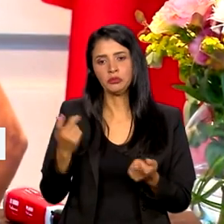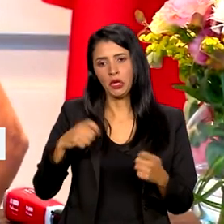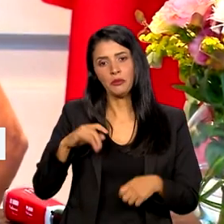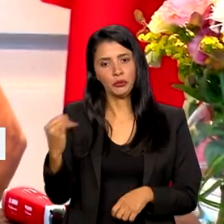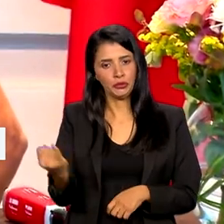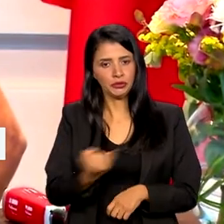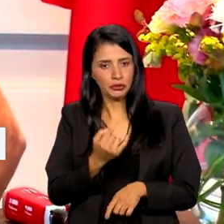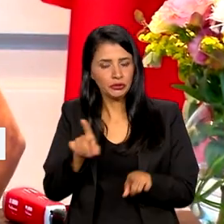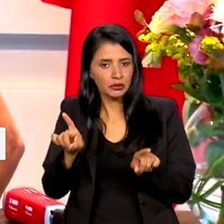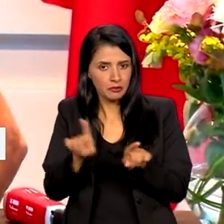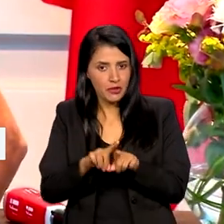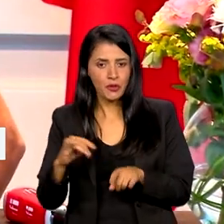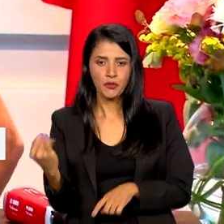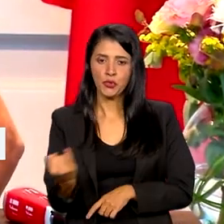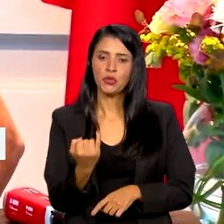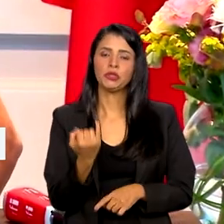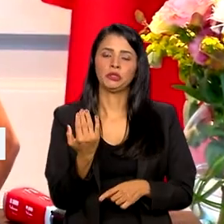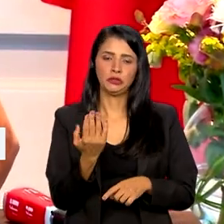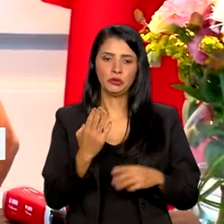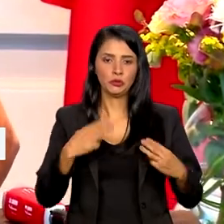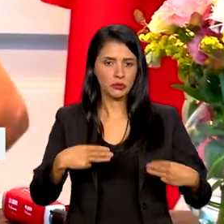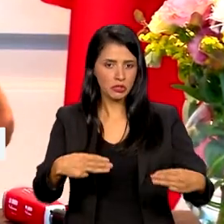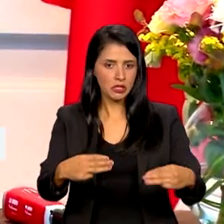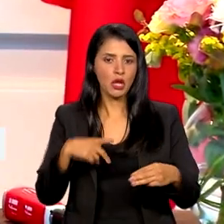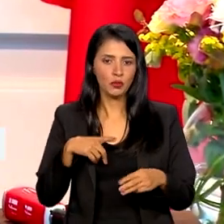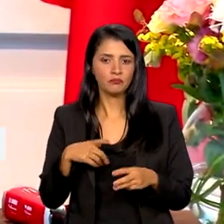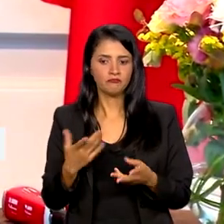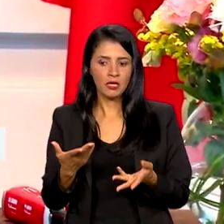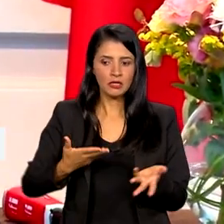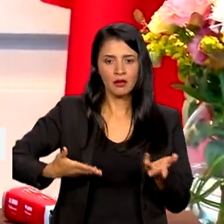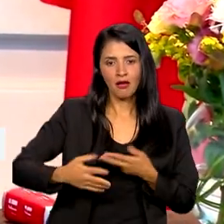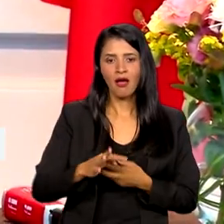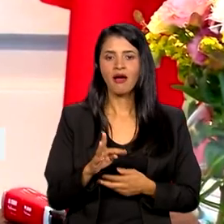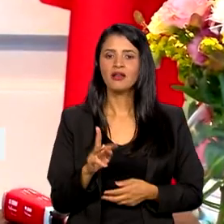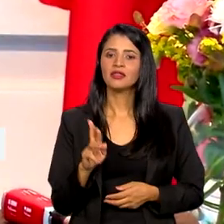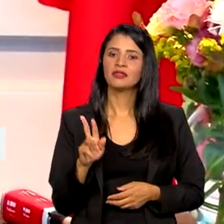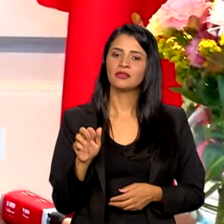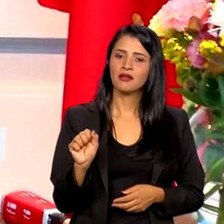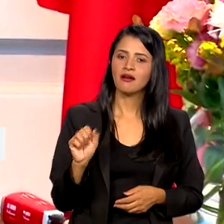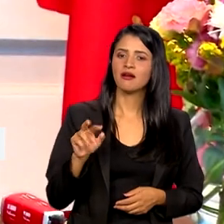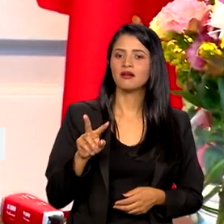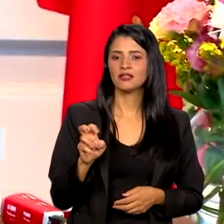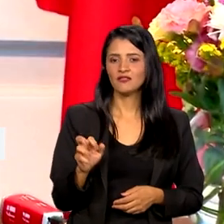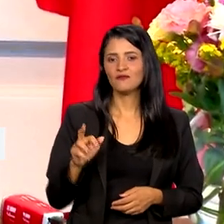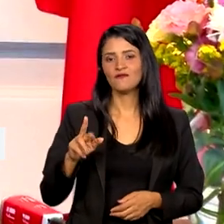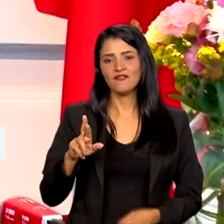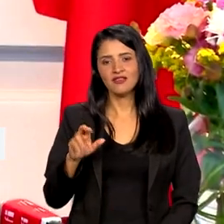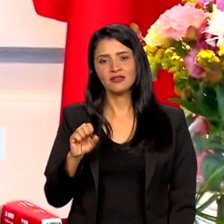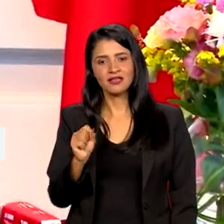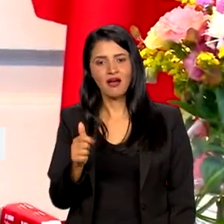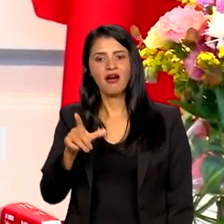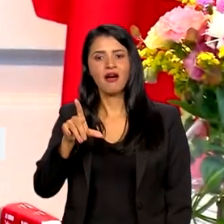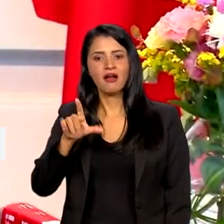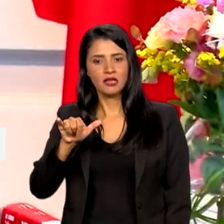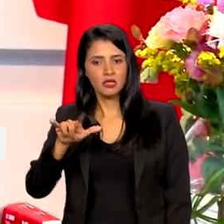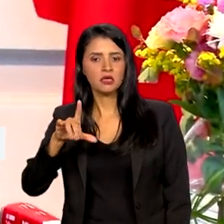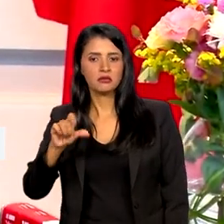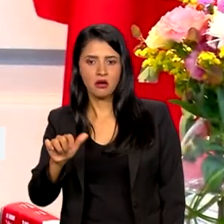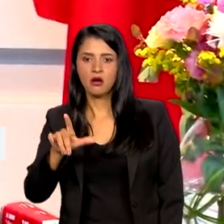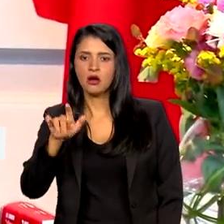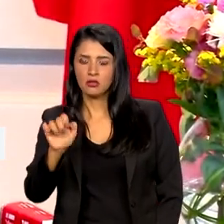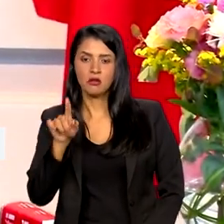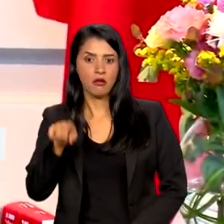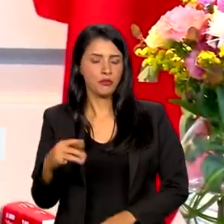importância do Ministério na transversalidade, que essa palavra traz muita responsabilidade. Então, quebrando por partes, nós